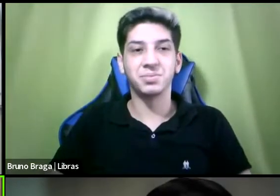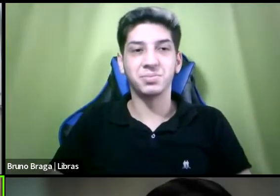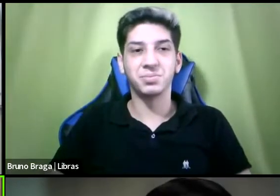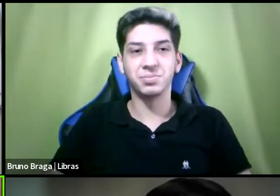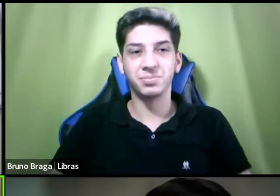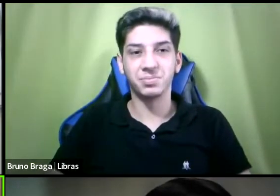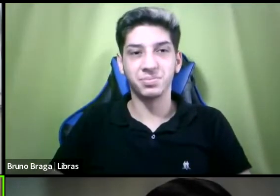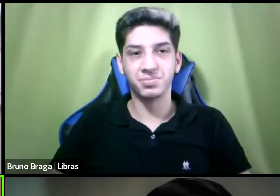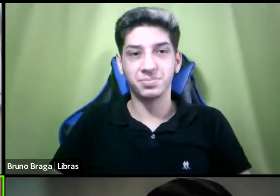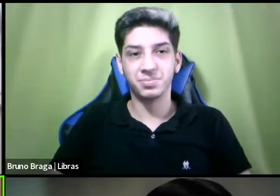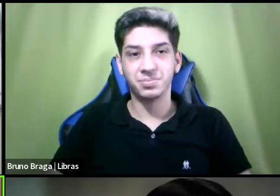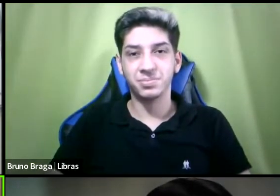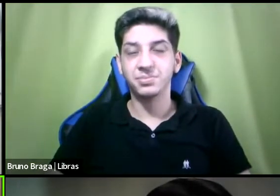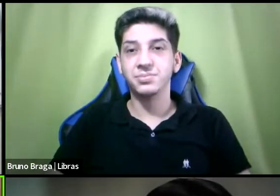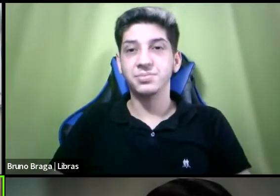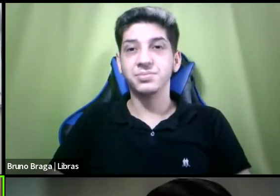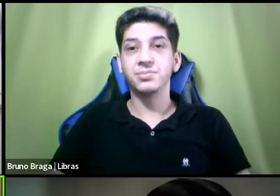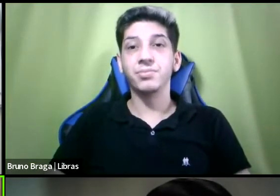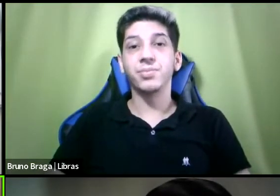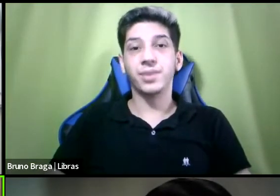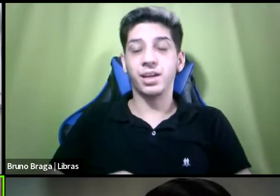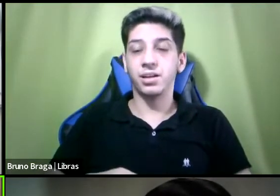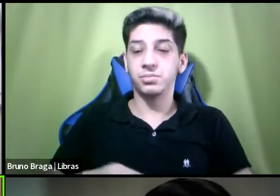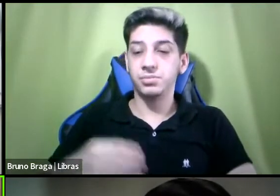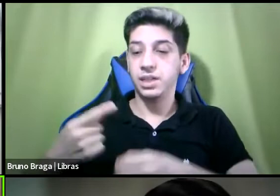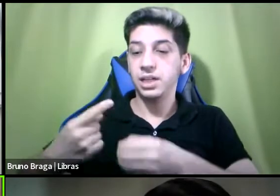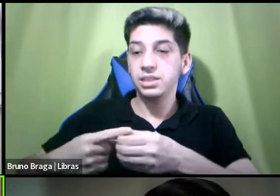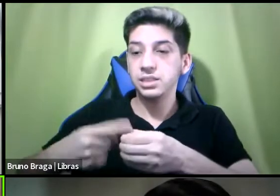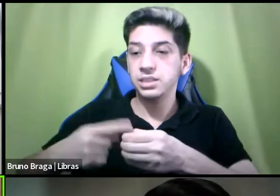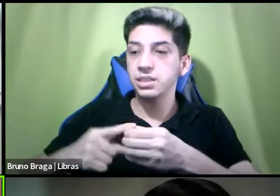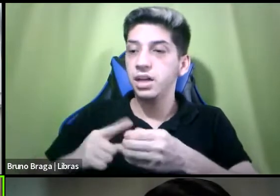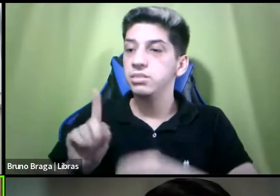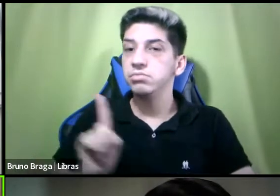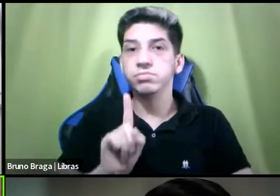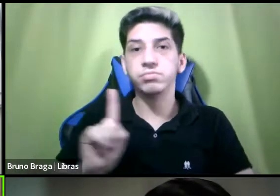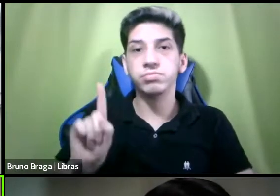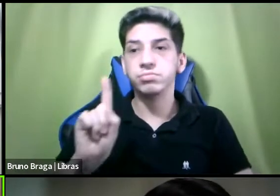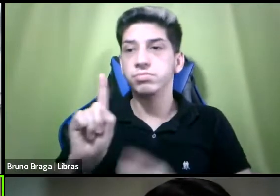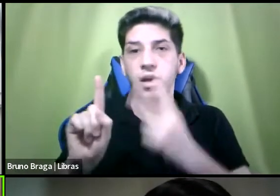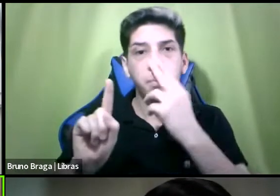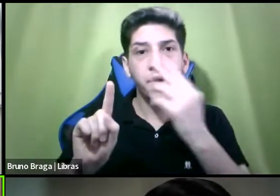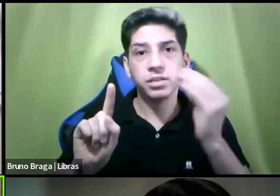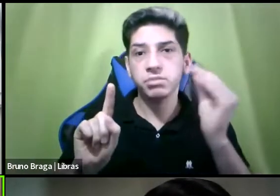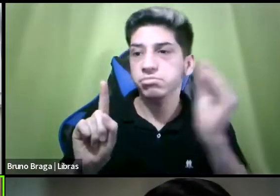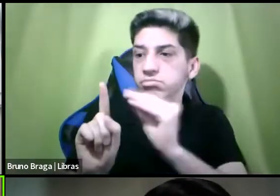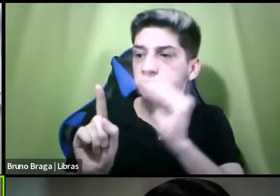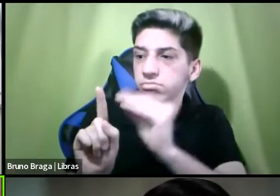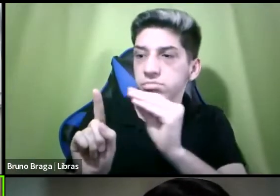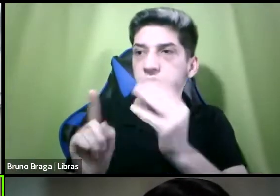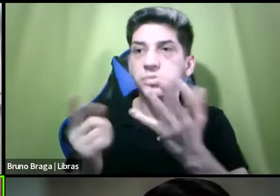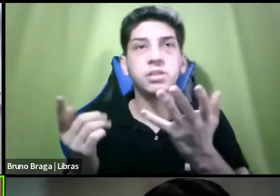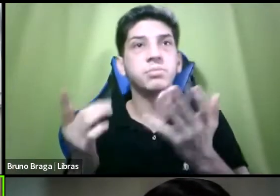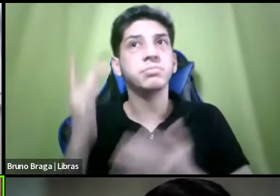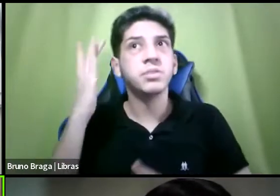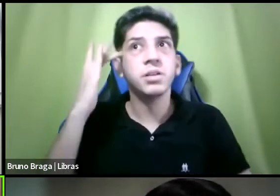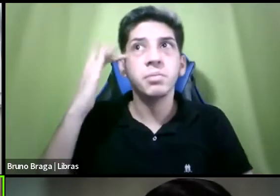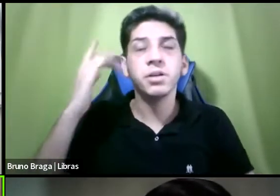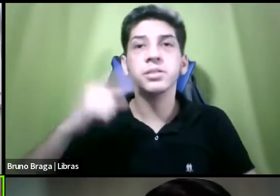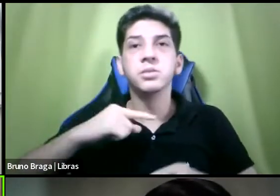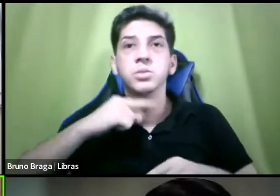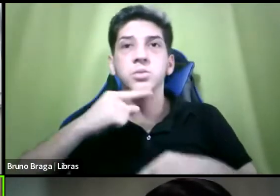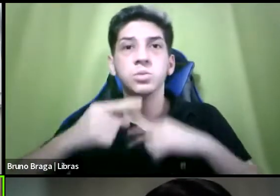andar pela cidade na solidão da invisibilidade sem saber do amanhã na